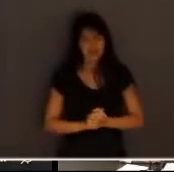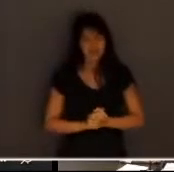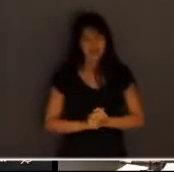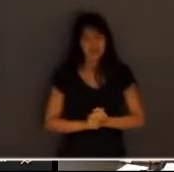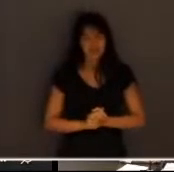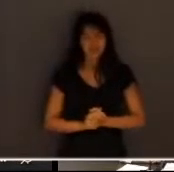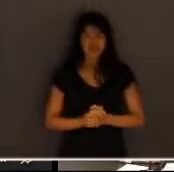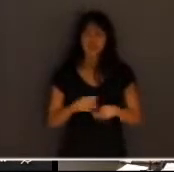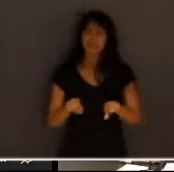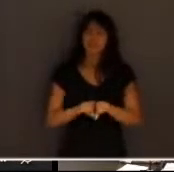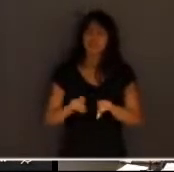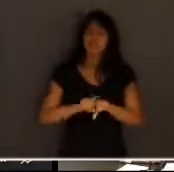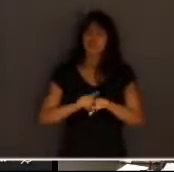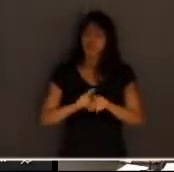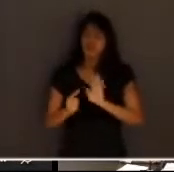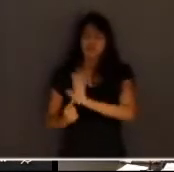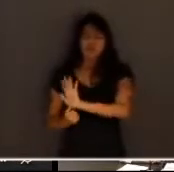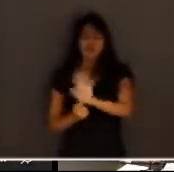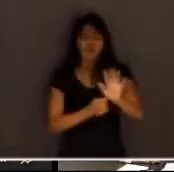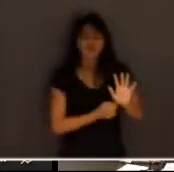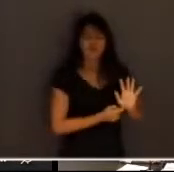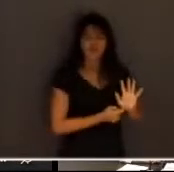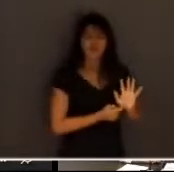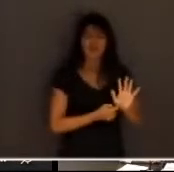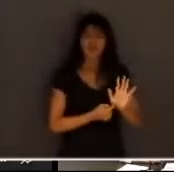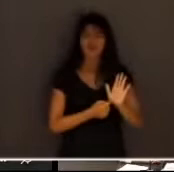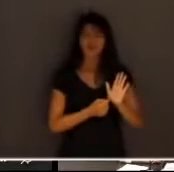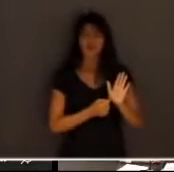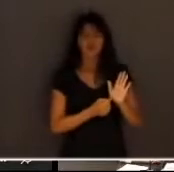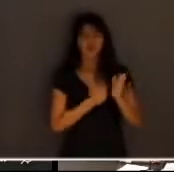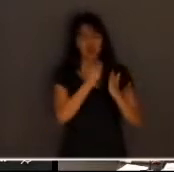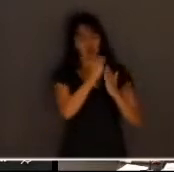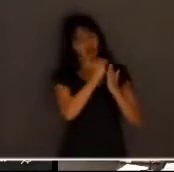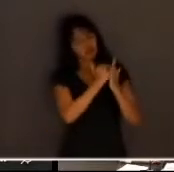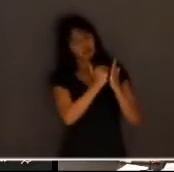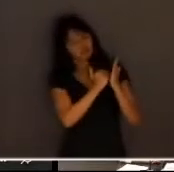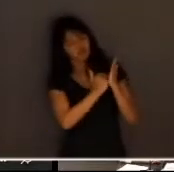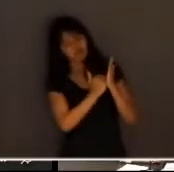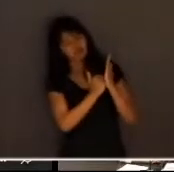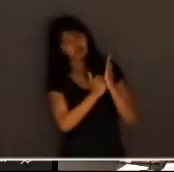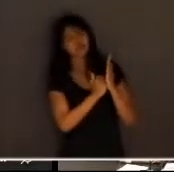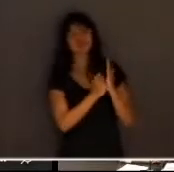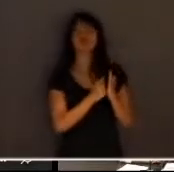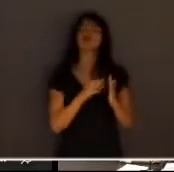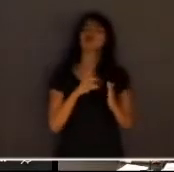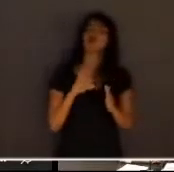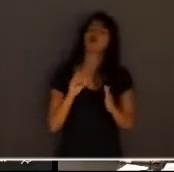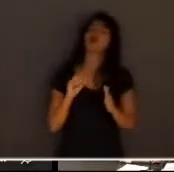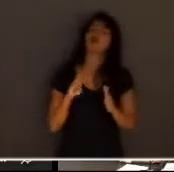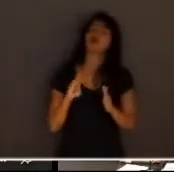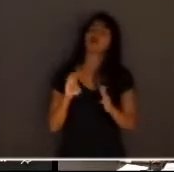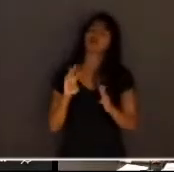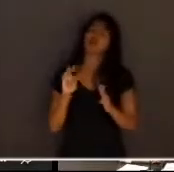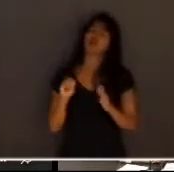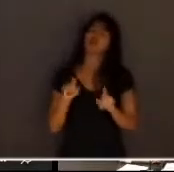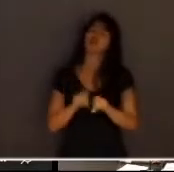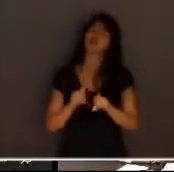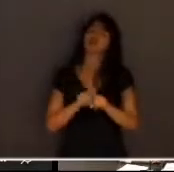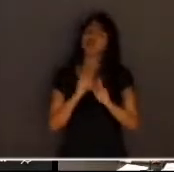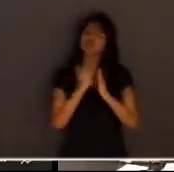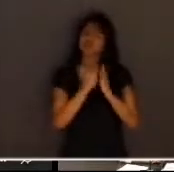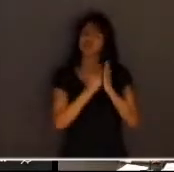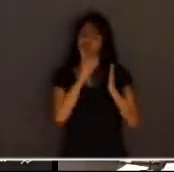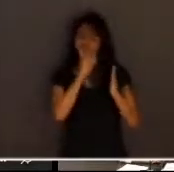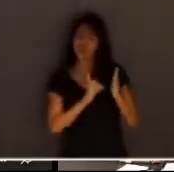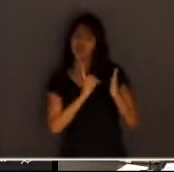e trazendo a lição do grande Norberto Bóbio na sua obra A Era dos Direitos em que diz